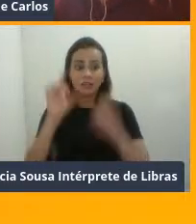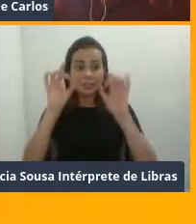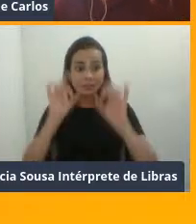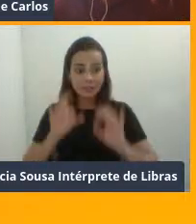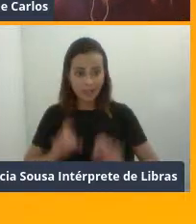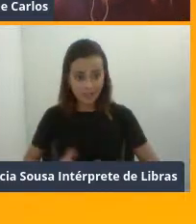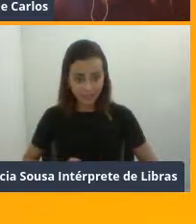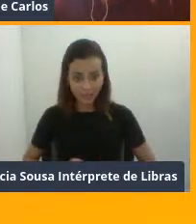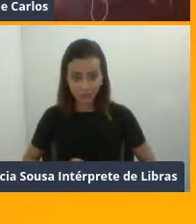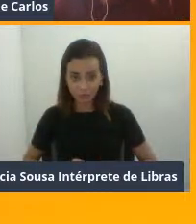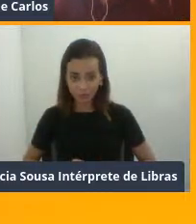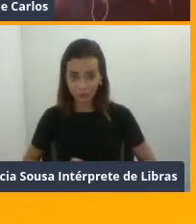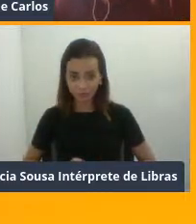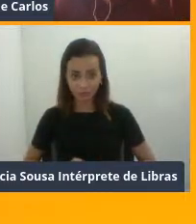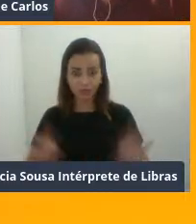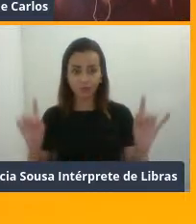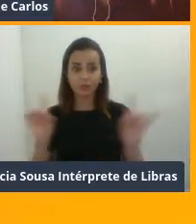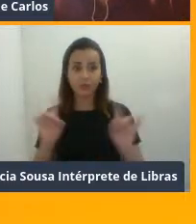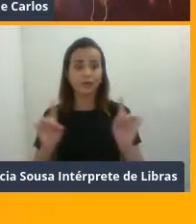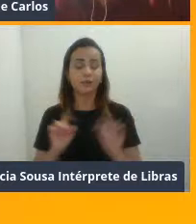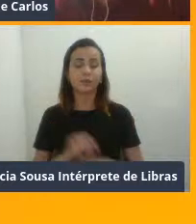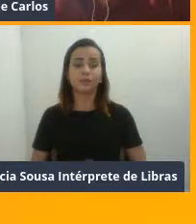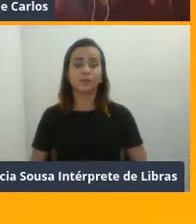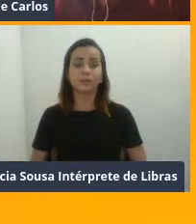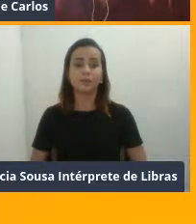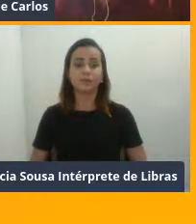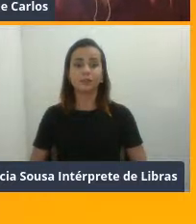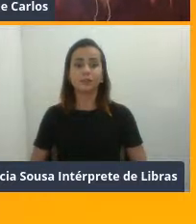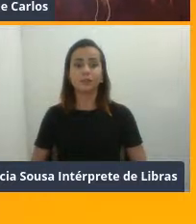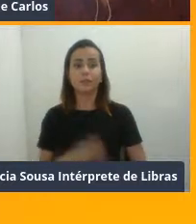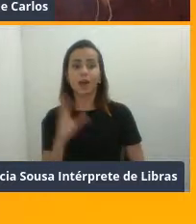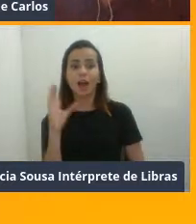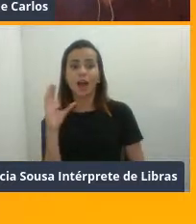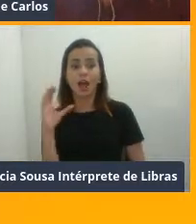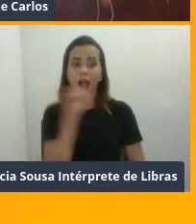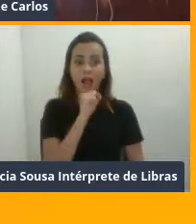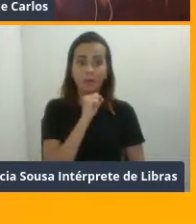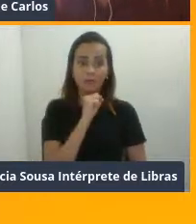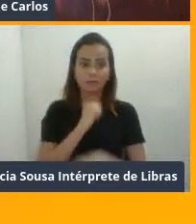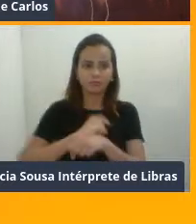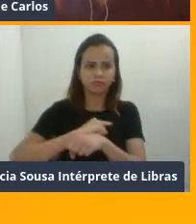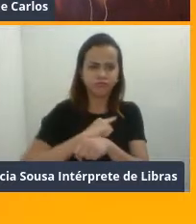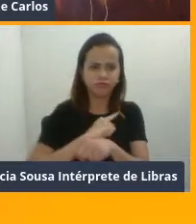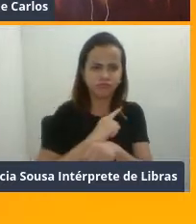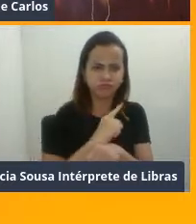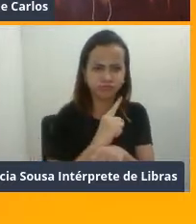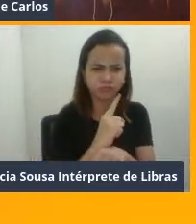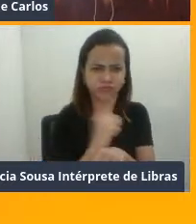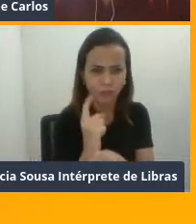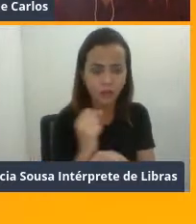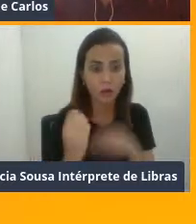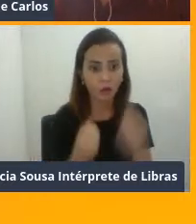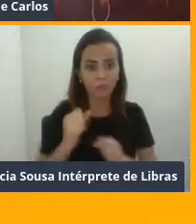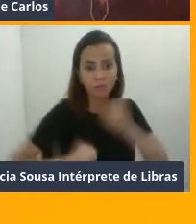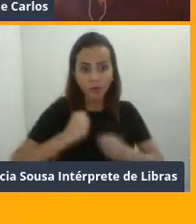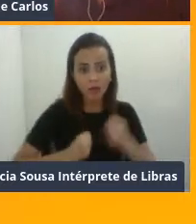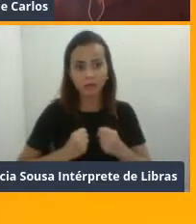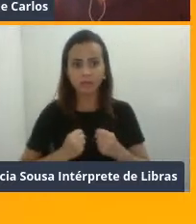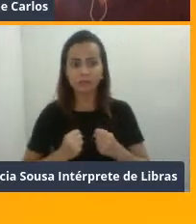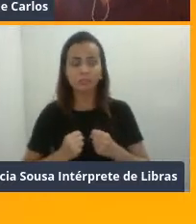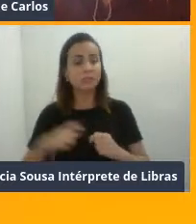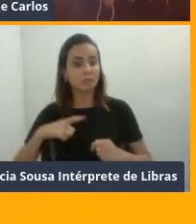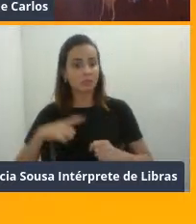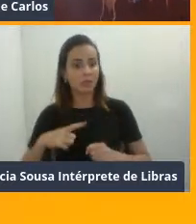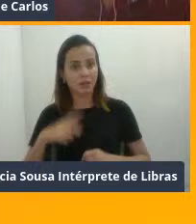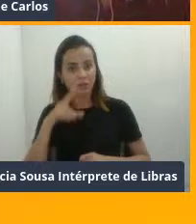Ou seja, nós não somos velozes como um velocista, um corredor velocista. Nós não somos resistentes